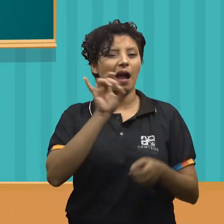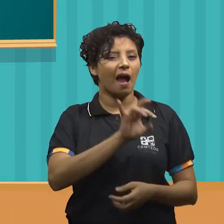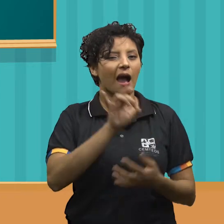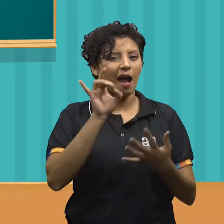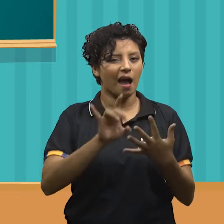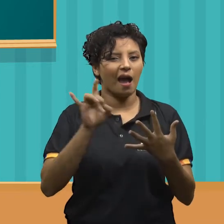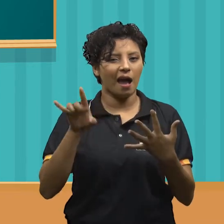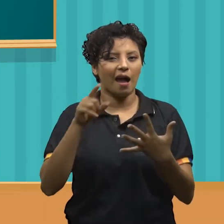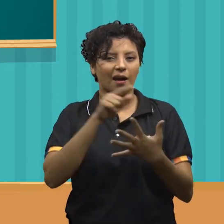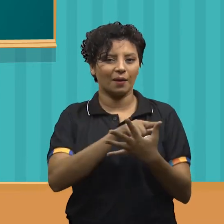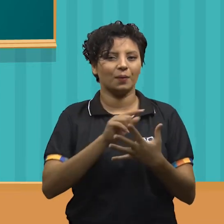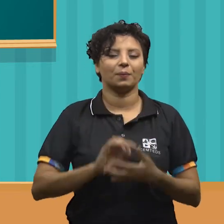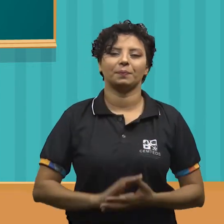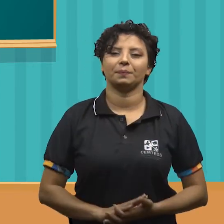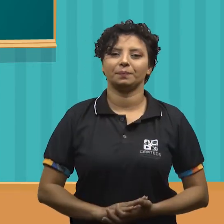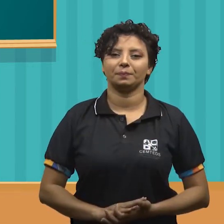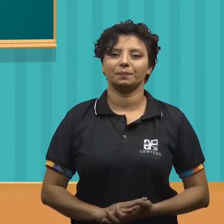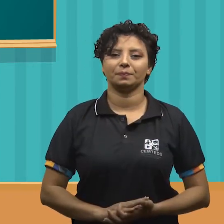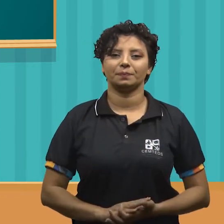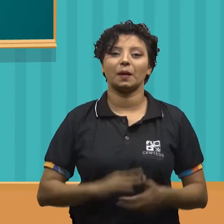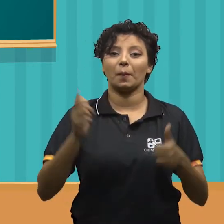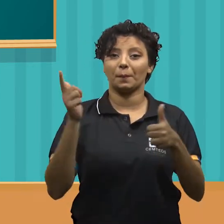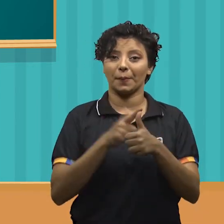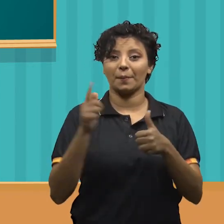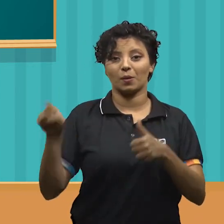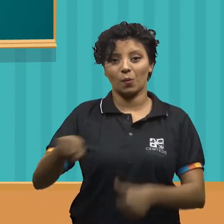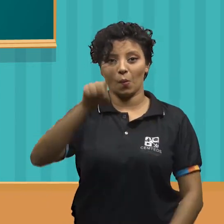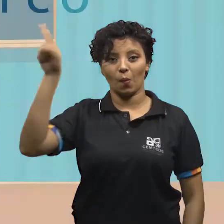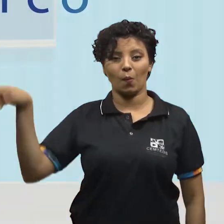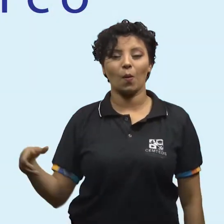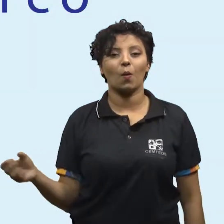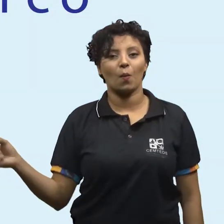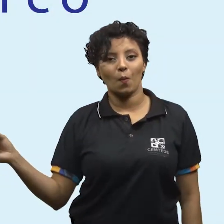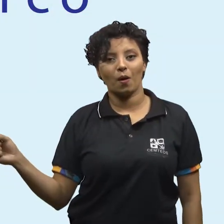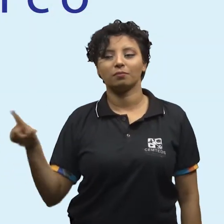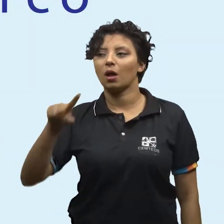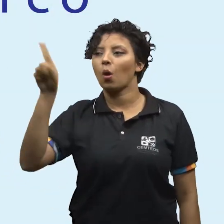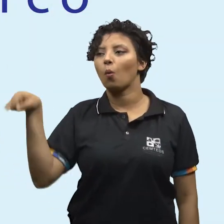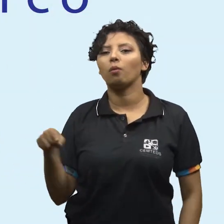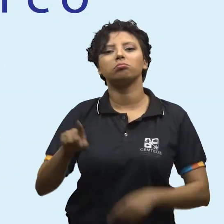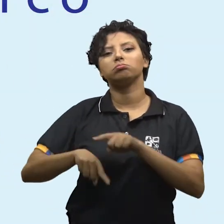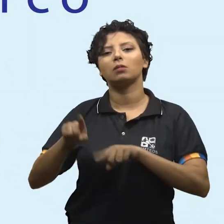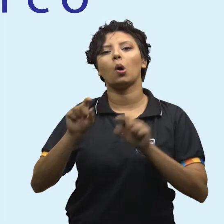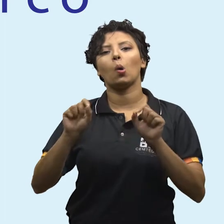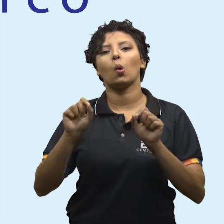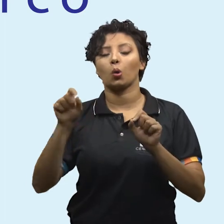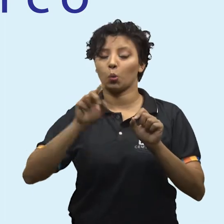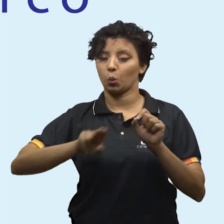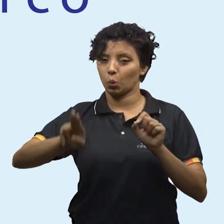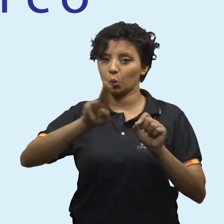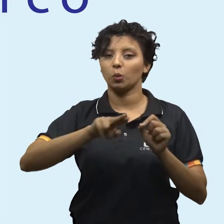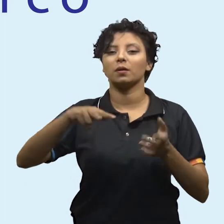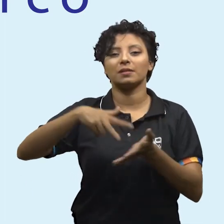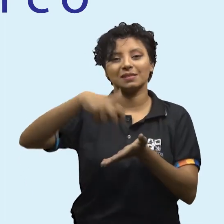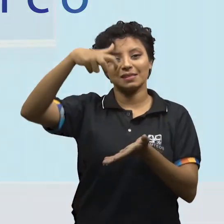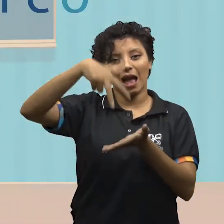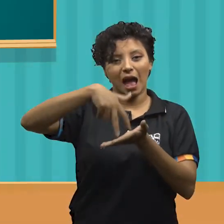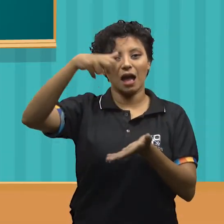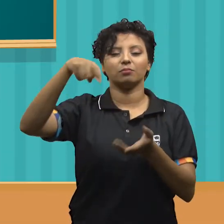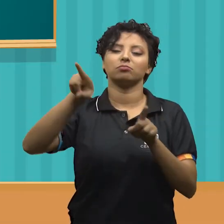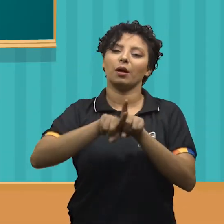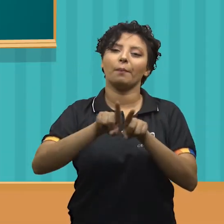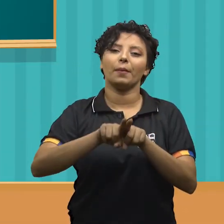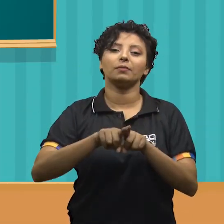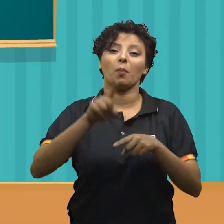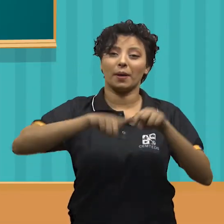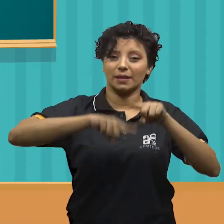sobre cada um dos elementos da GRD. Vamos começar pelo arco. O arco é o aparelho utilizado na apresentação de saltos e pibôs.